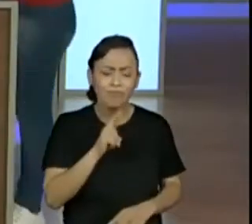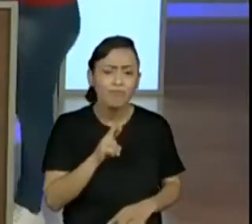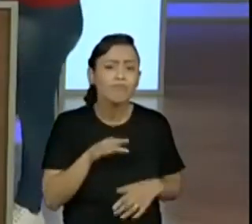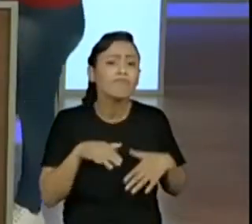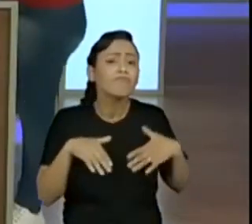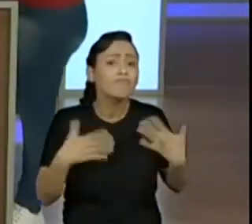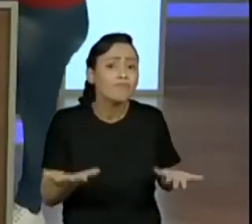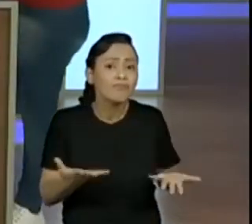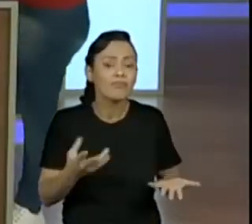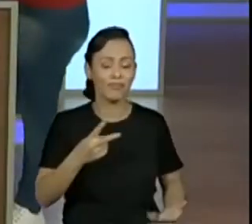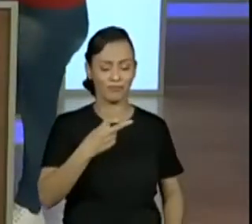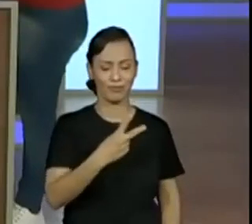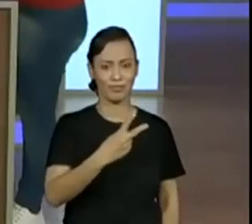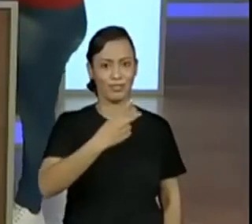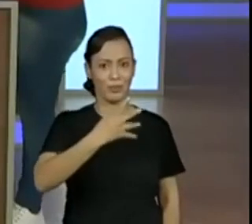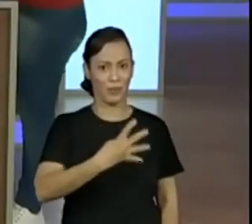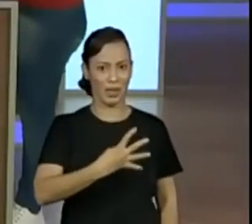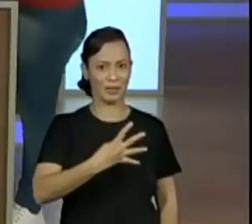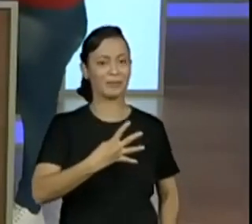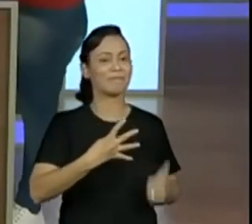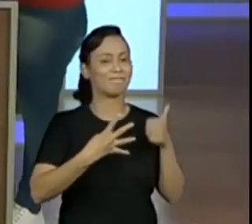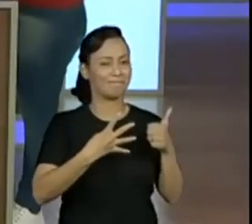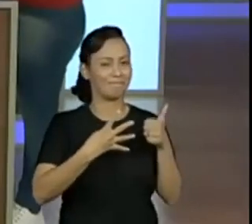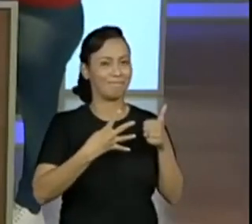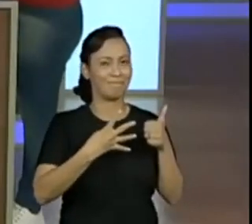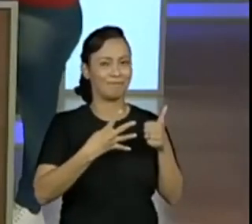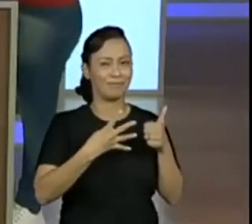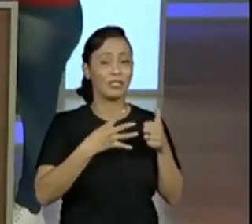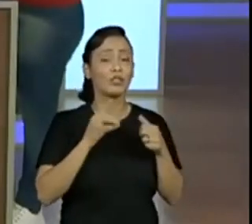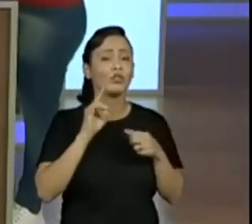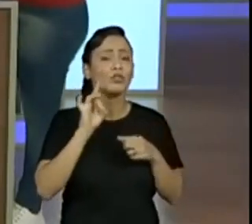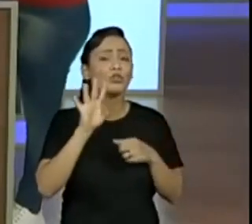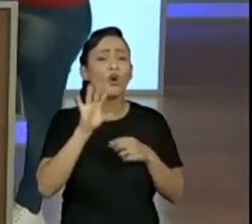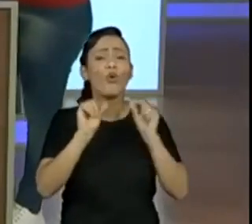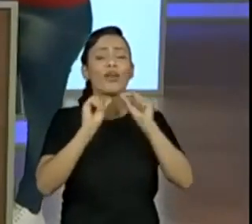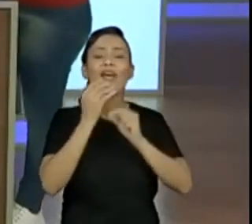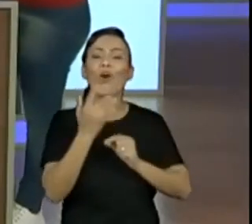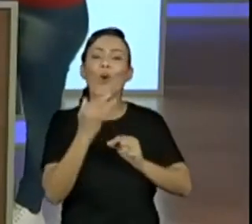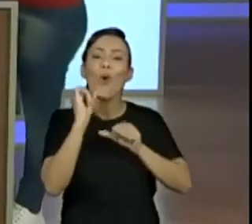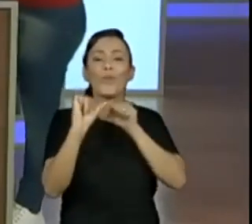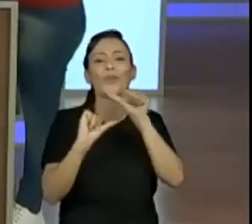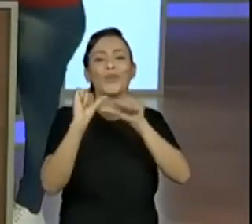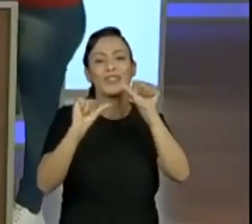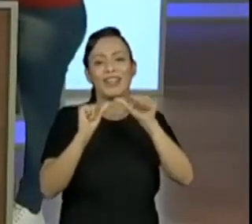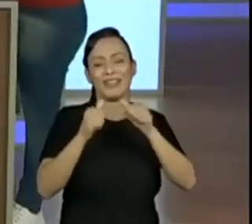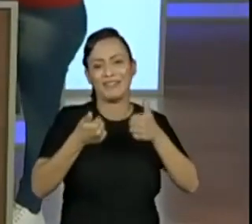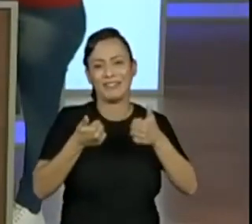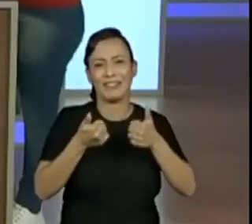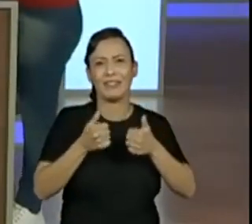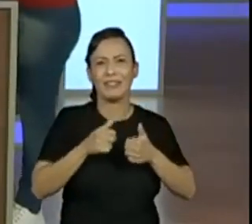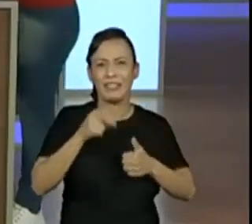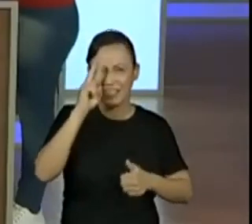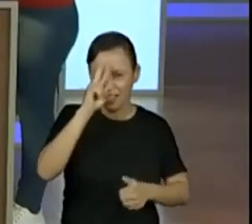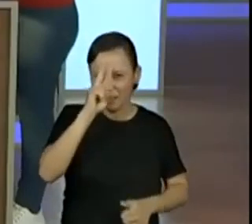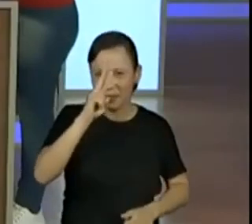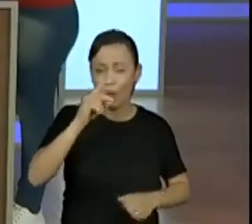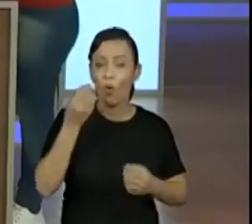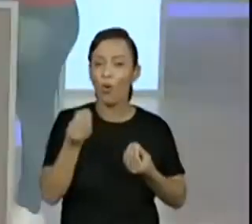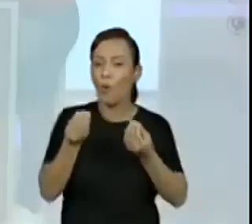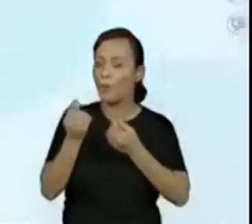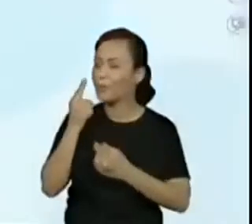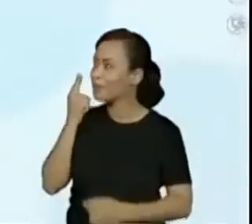retomar aqui no quadro, né? Então, só para a gente ler. É onze, não é isso? Isso. Onze mais treze.